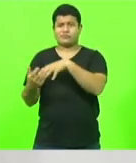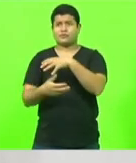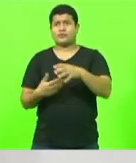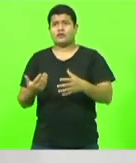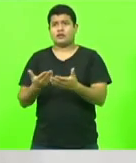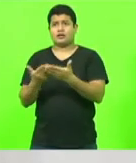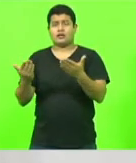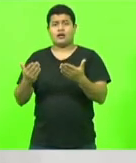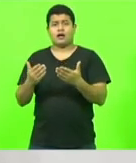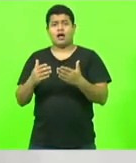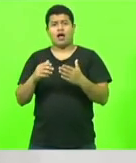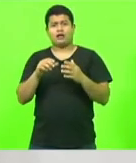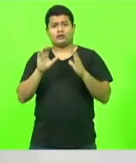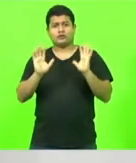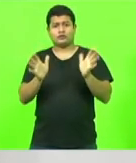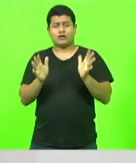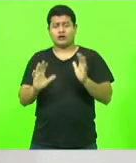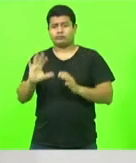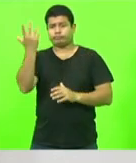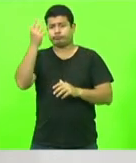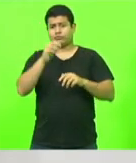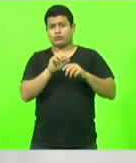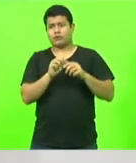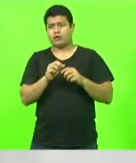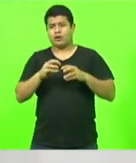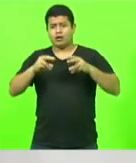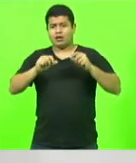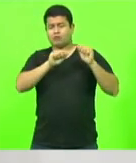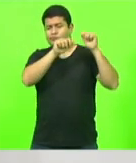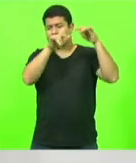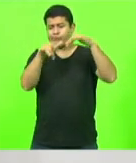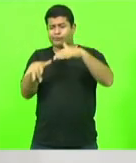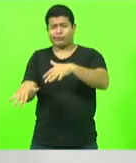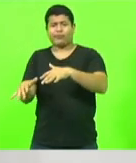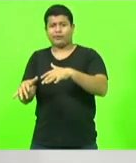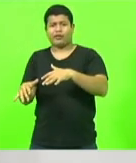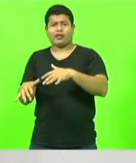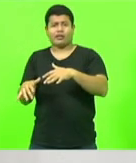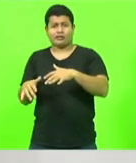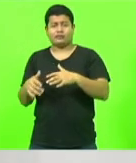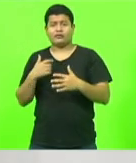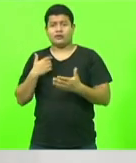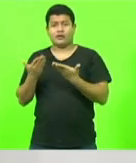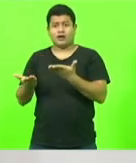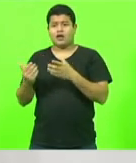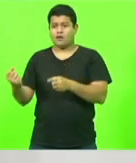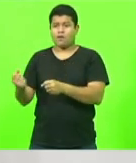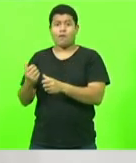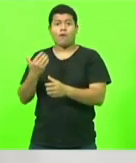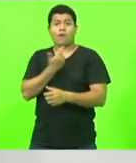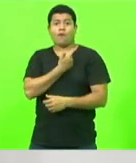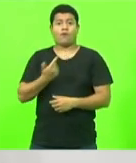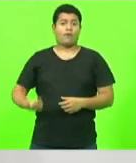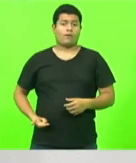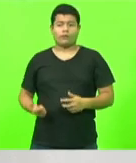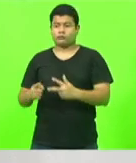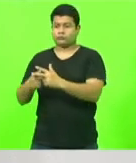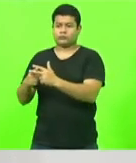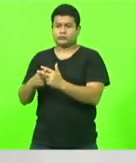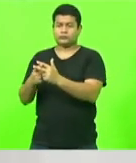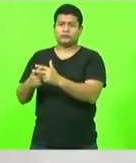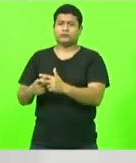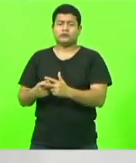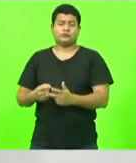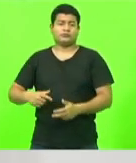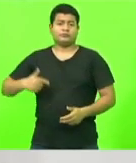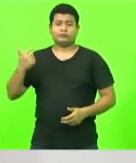desmoronamento nessa rodovia e o Estado ainda não conseguiu fazer intervenção para poder consertar esse deslizamento